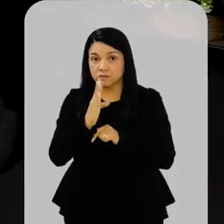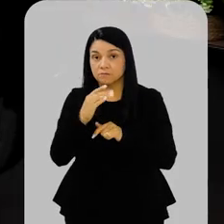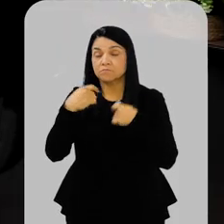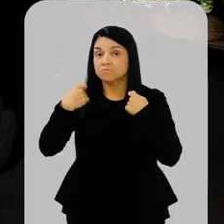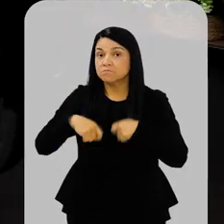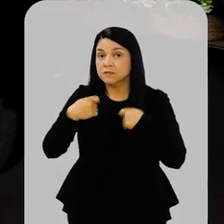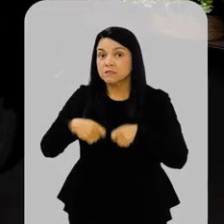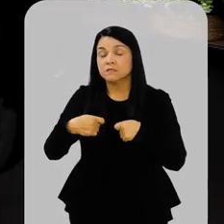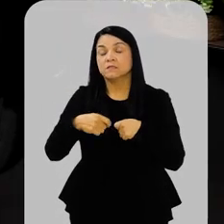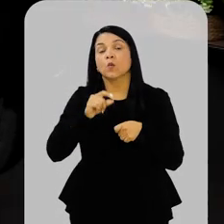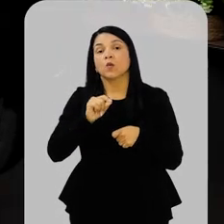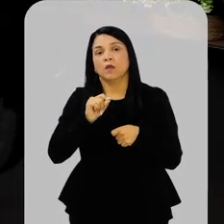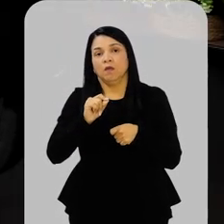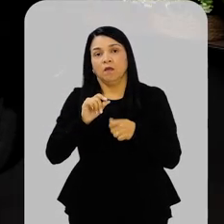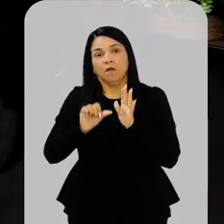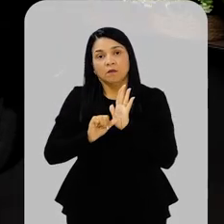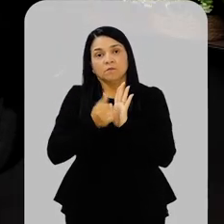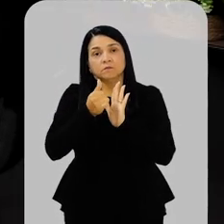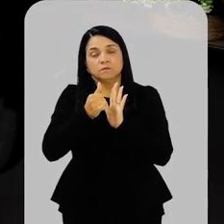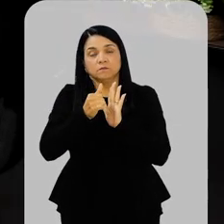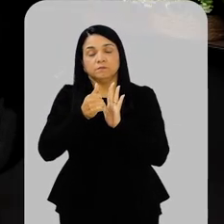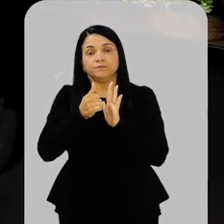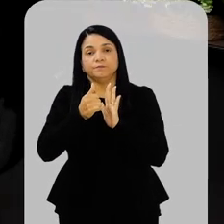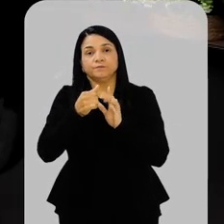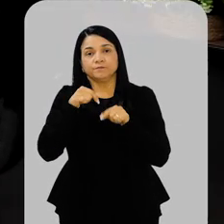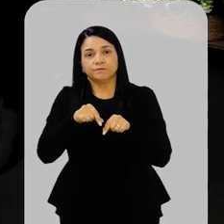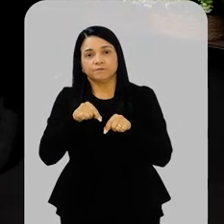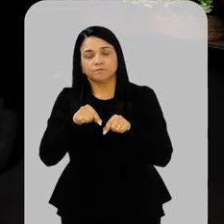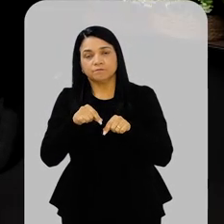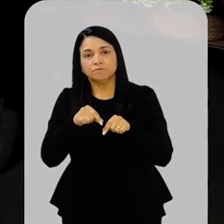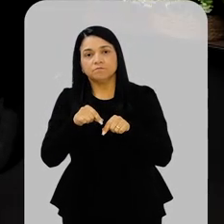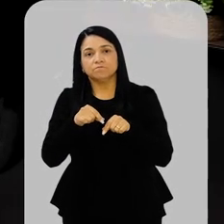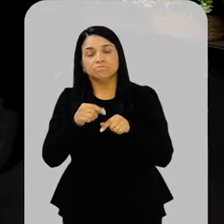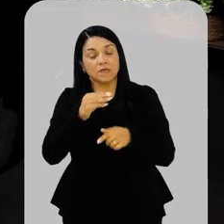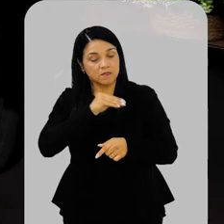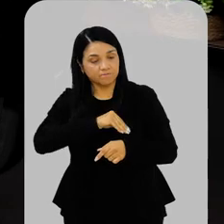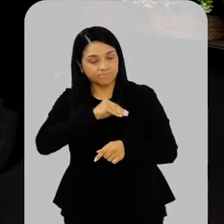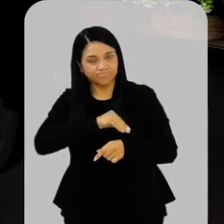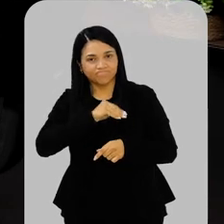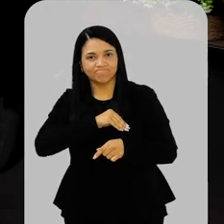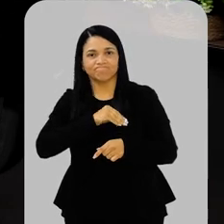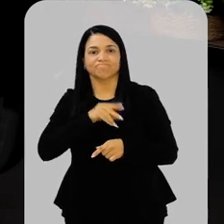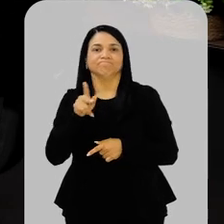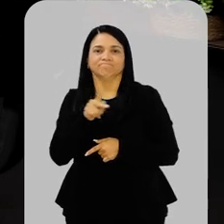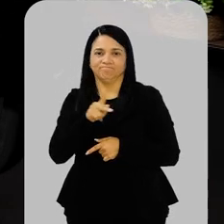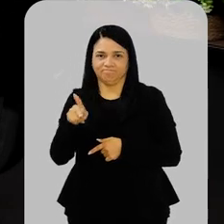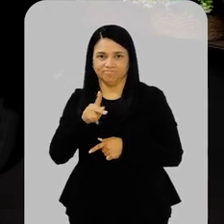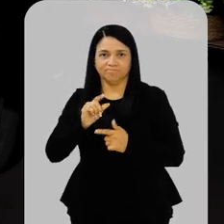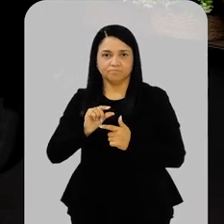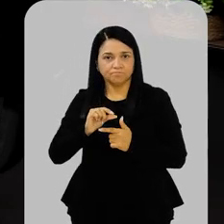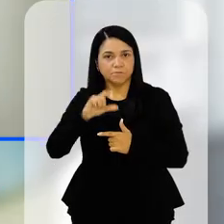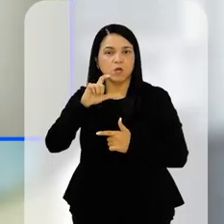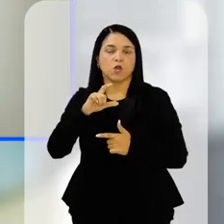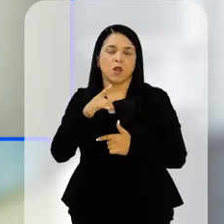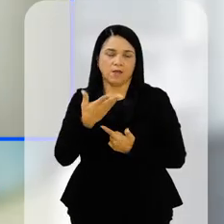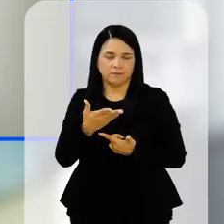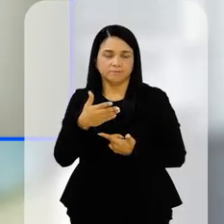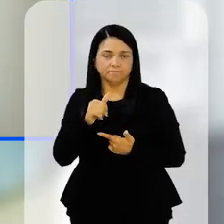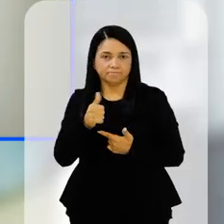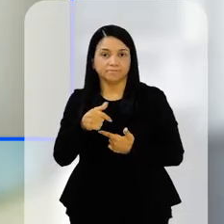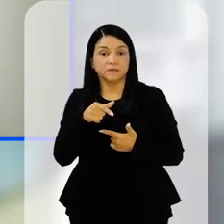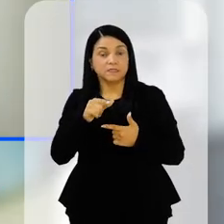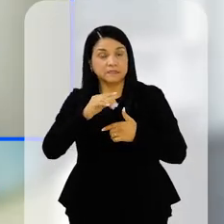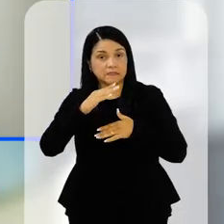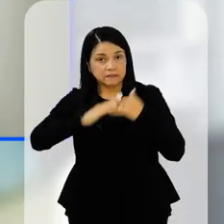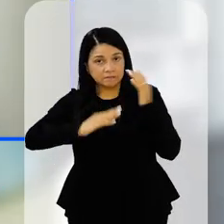coisas. A primeira coisa, acho que a gente precisa levar muito a remuneração de professoras e professores, porque a gente deveria